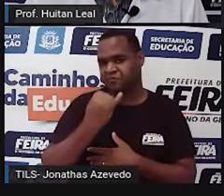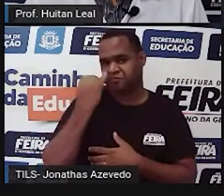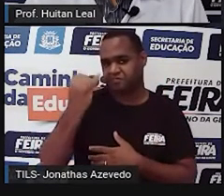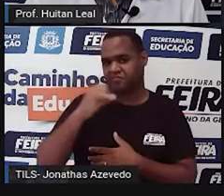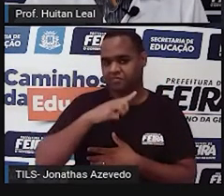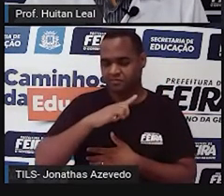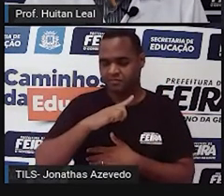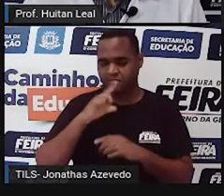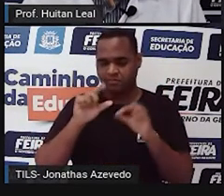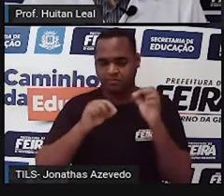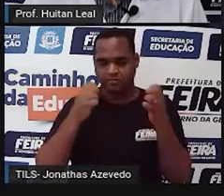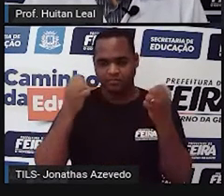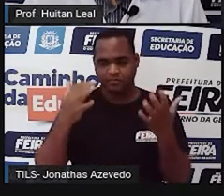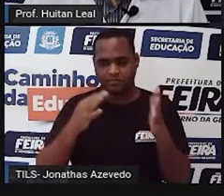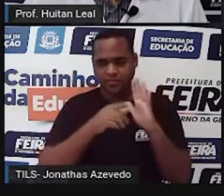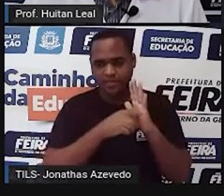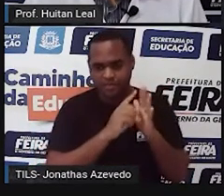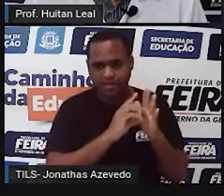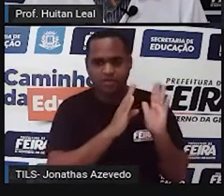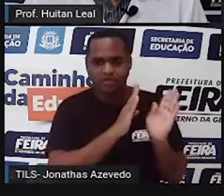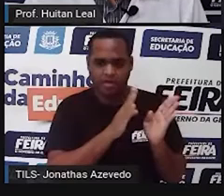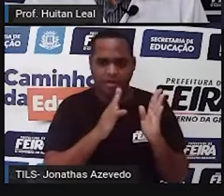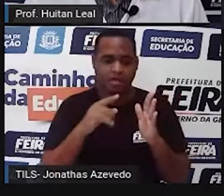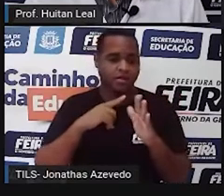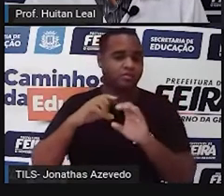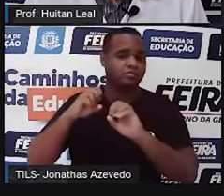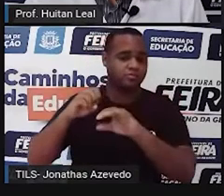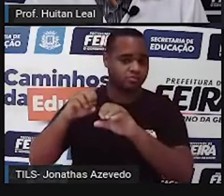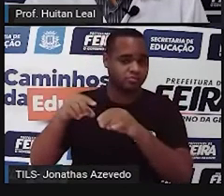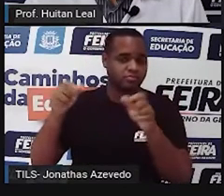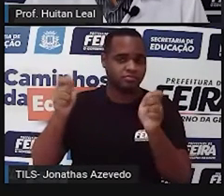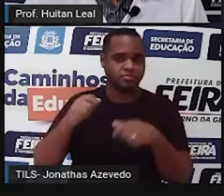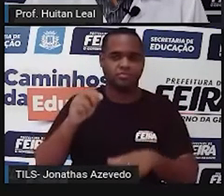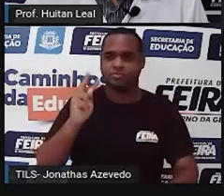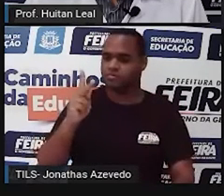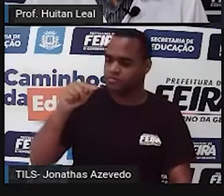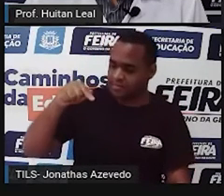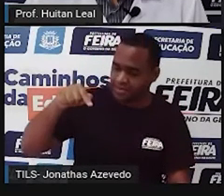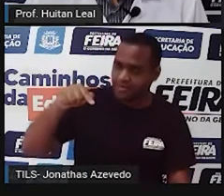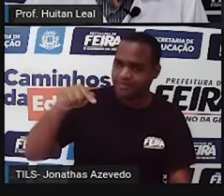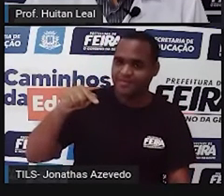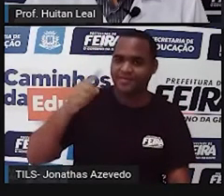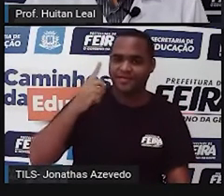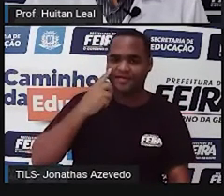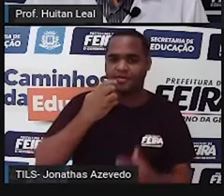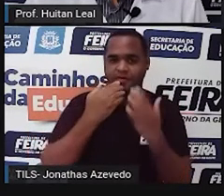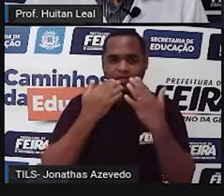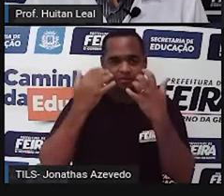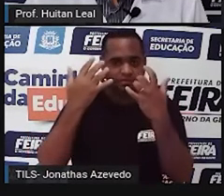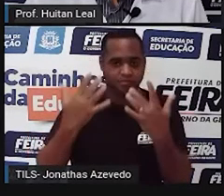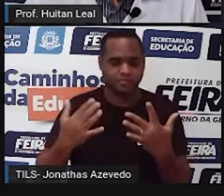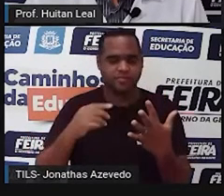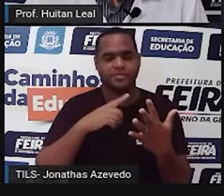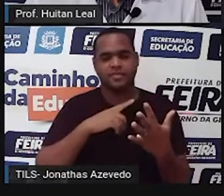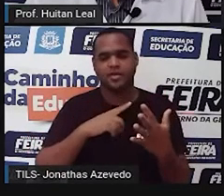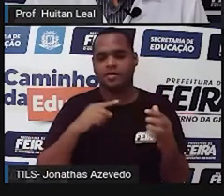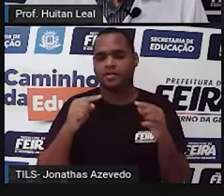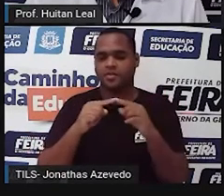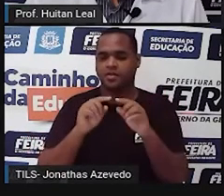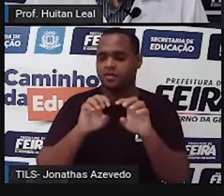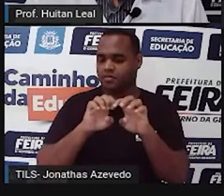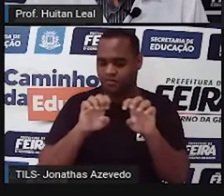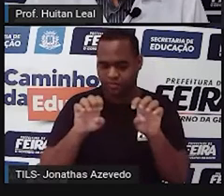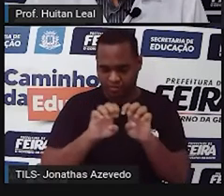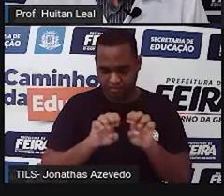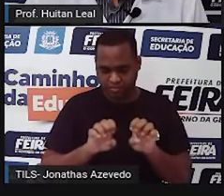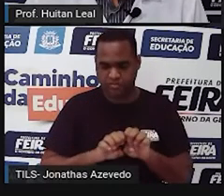vimos em aula anterior. História em quadrinhos, nós falamos sobre as histórias em quadrinhos, a estrutura,